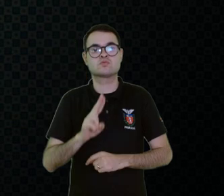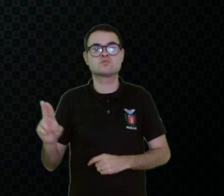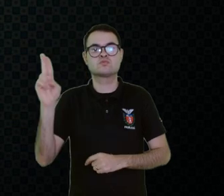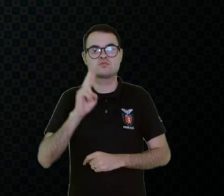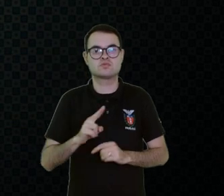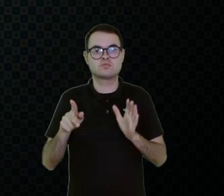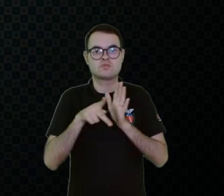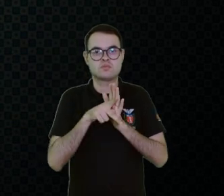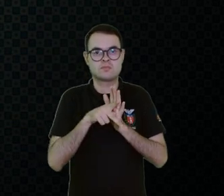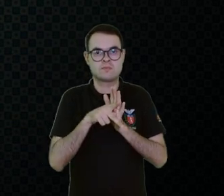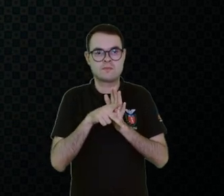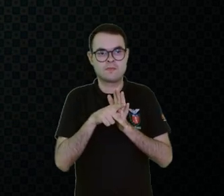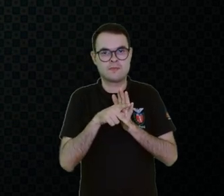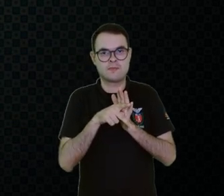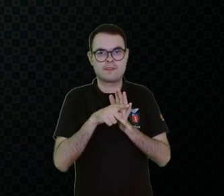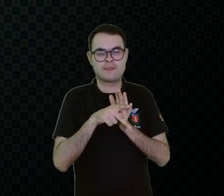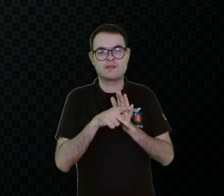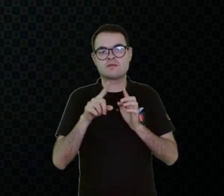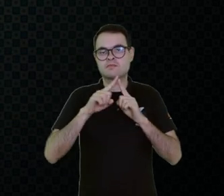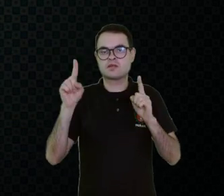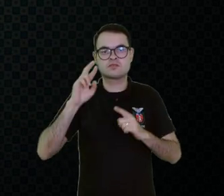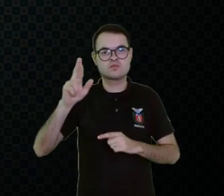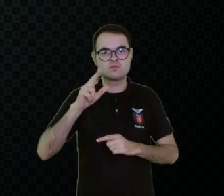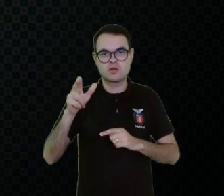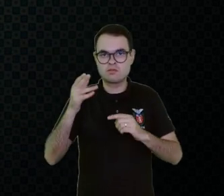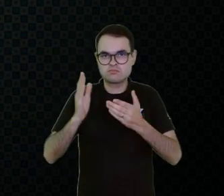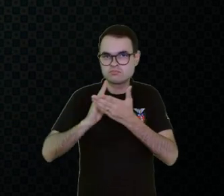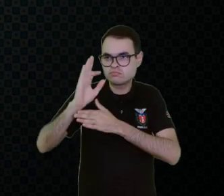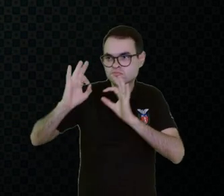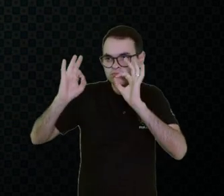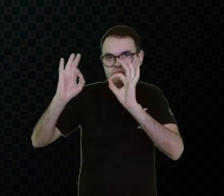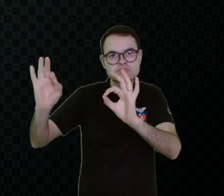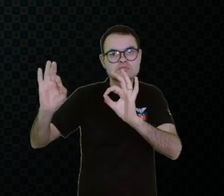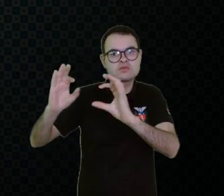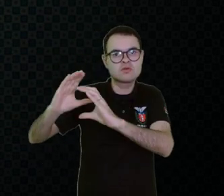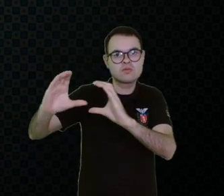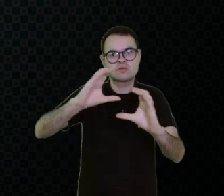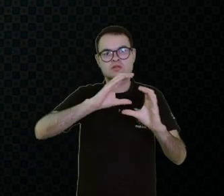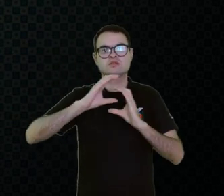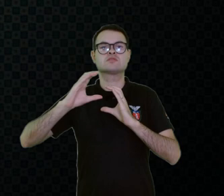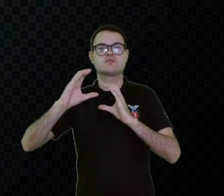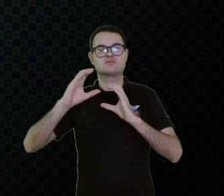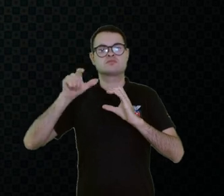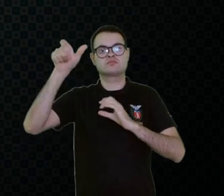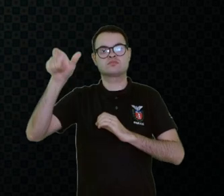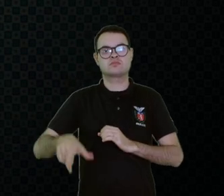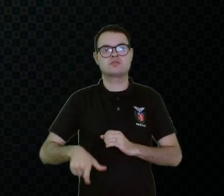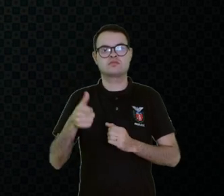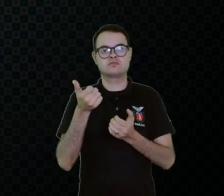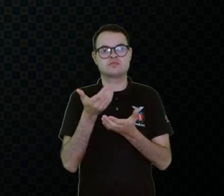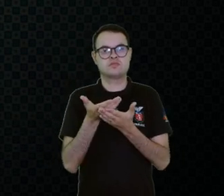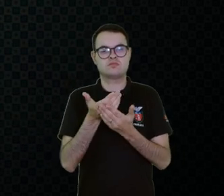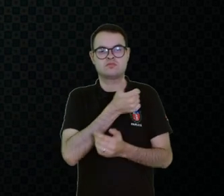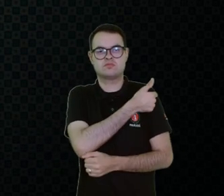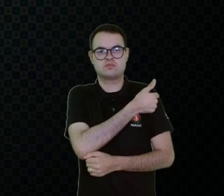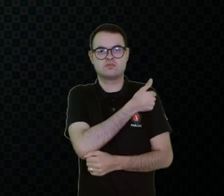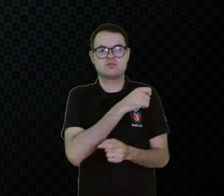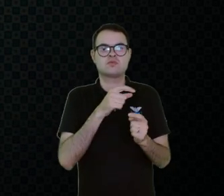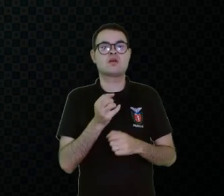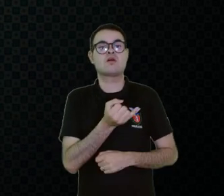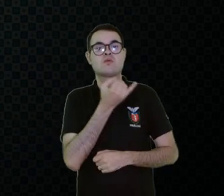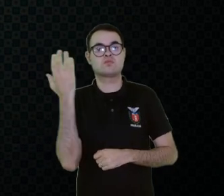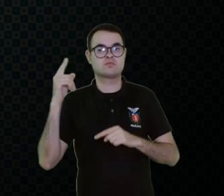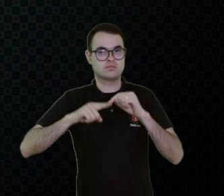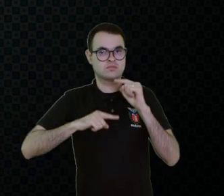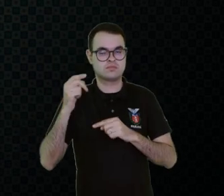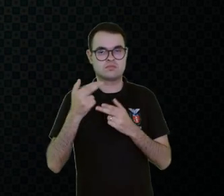recurso, porque senão, realmente, não vai ser efetivo para uma autonomia de comunicação desse estudante. Então, alguns recursos,